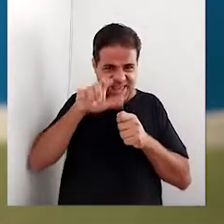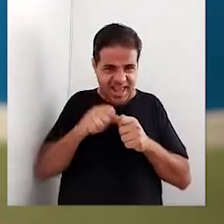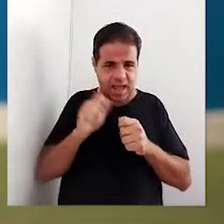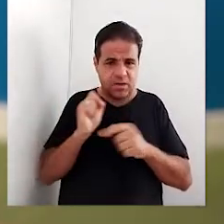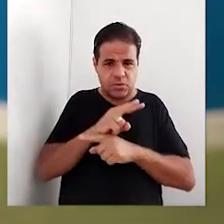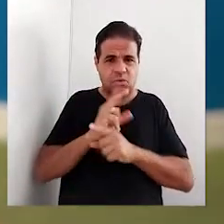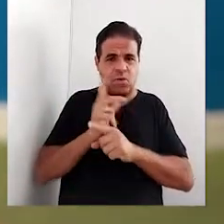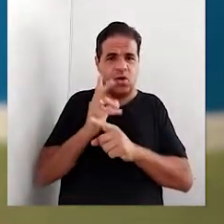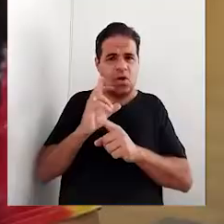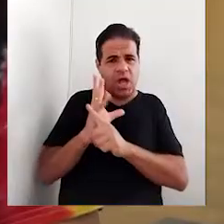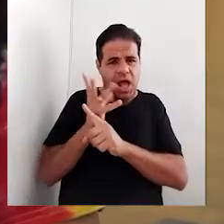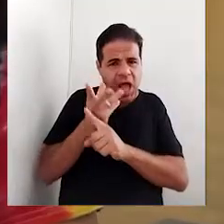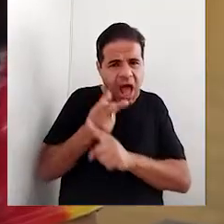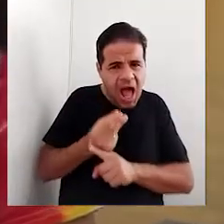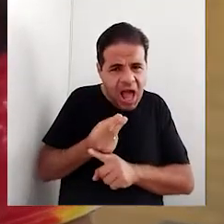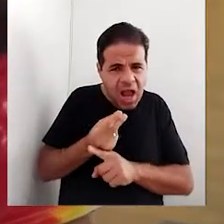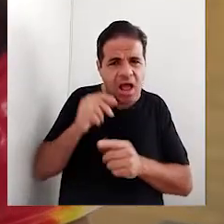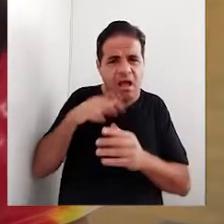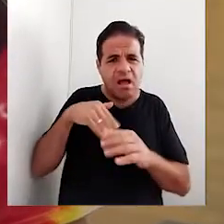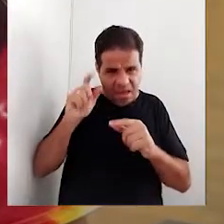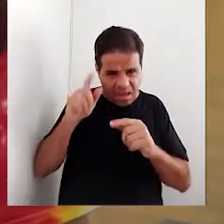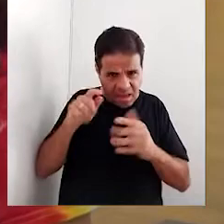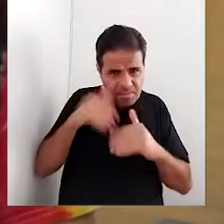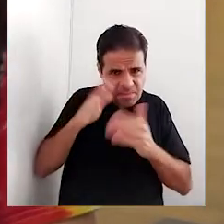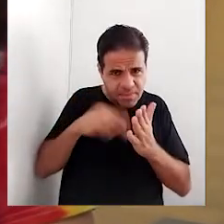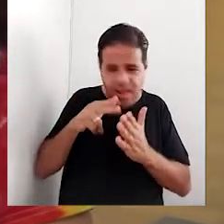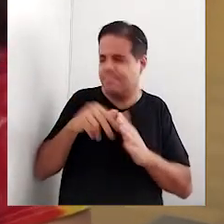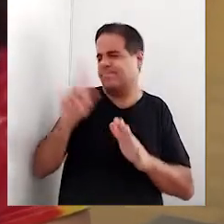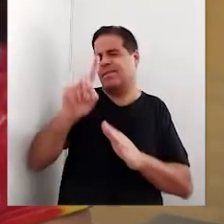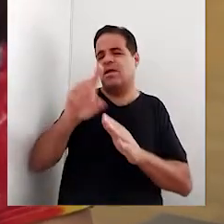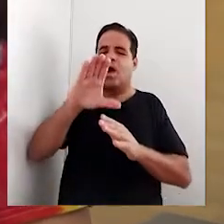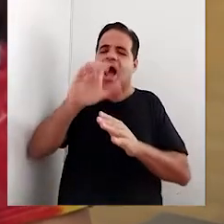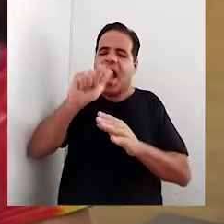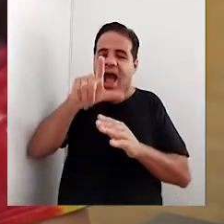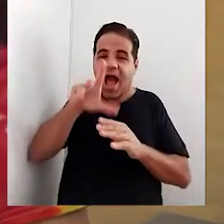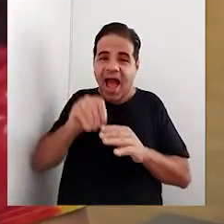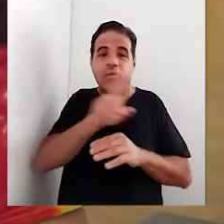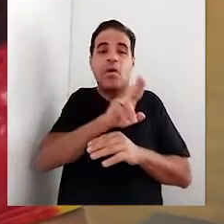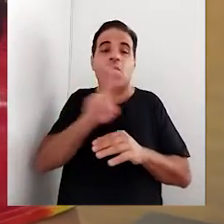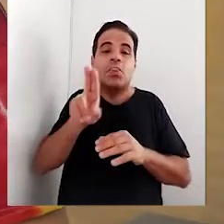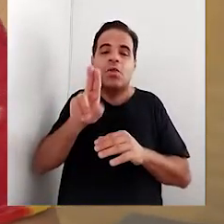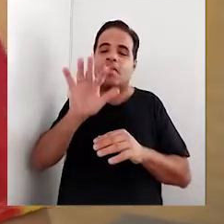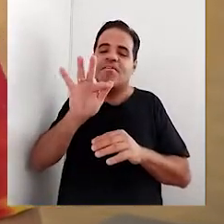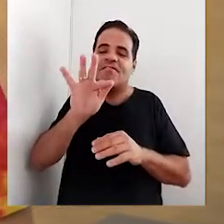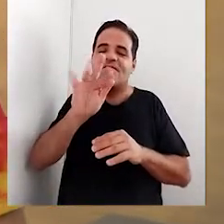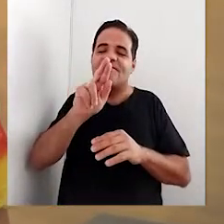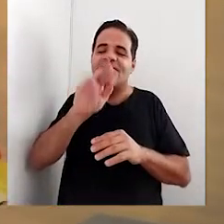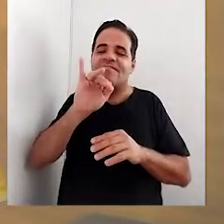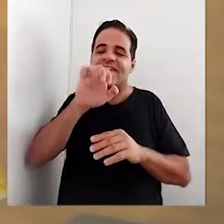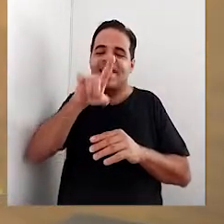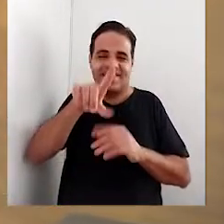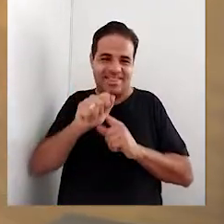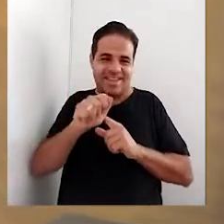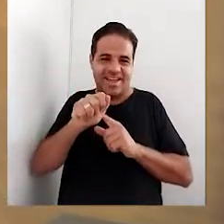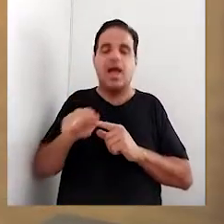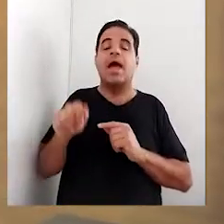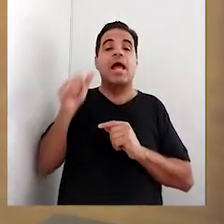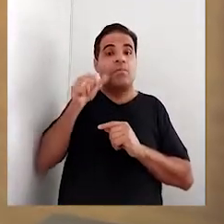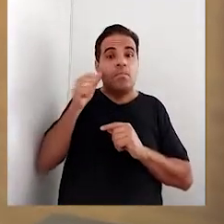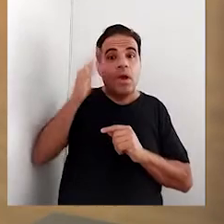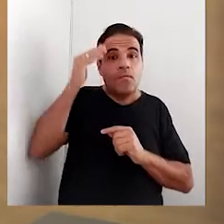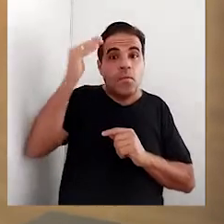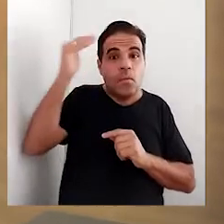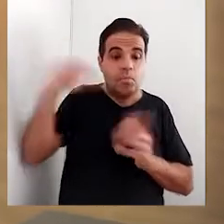mãos de tanto pintar? Nada disso, Dani. Kahlo era o sobrenome da Frida. Frida foi uma artista